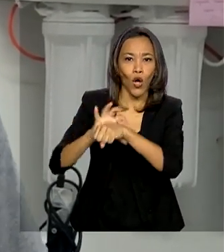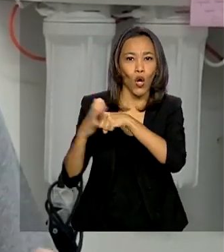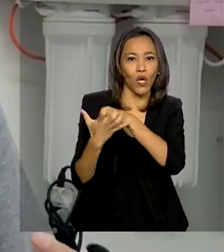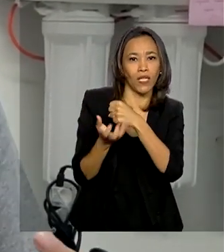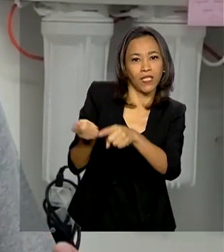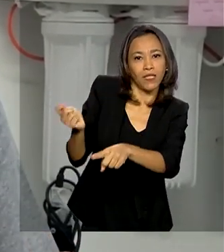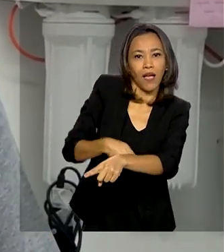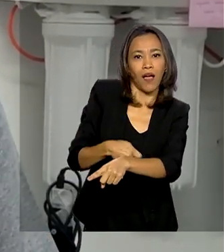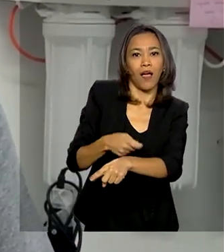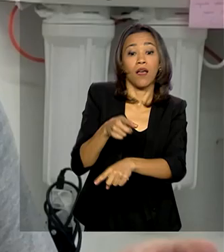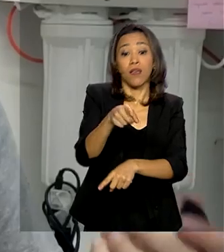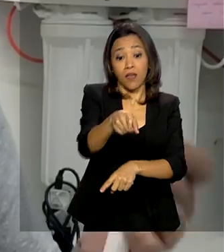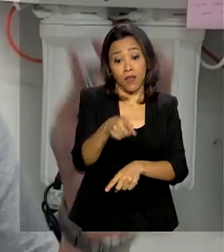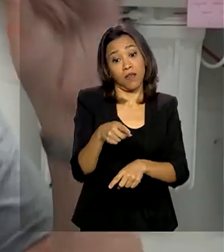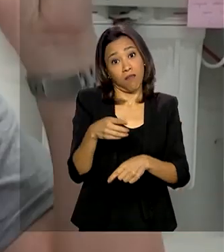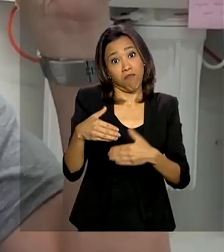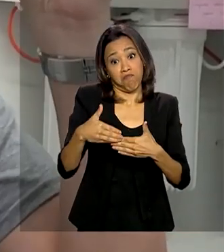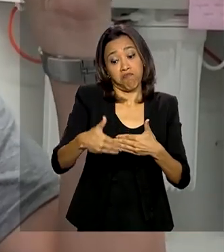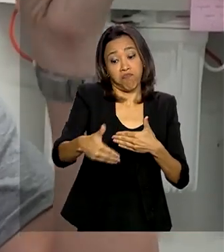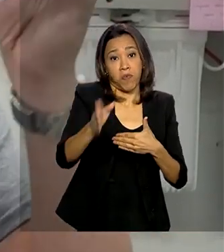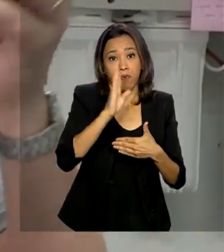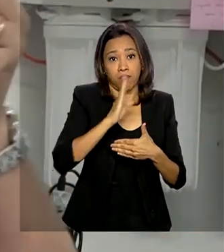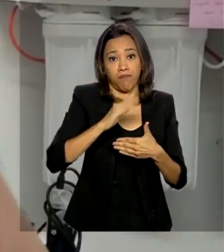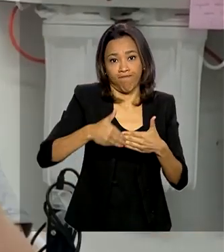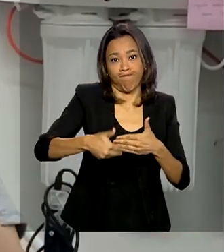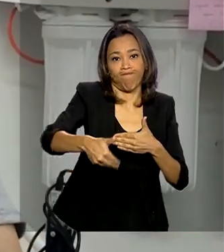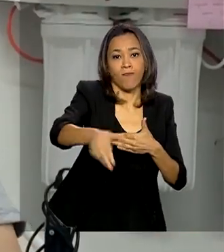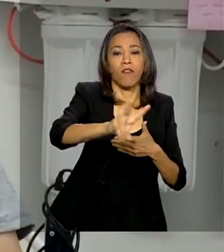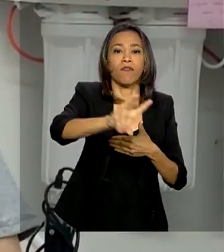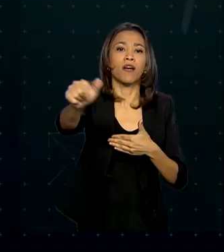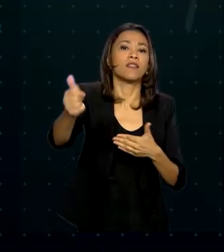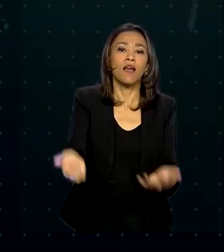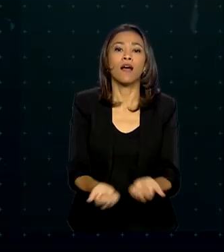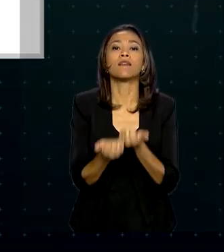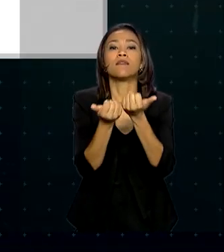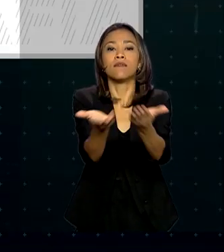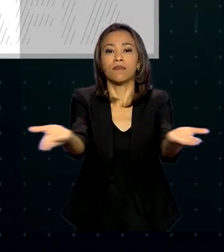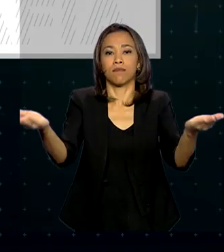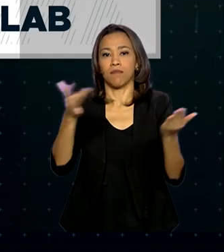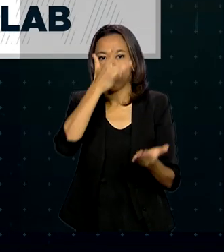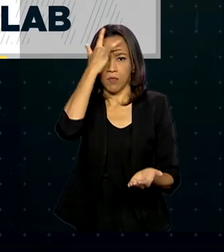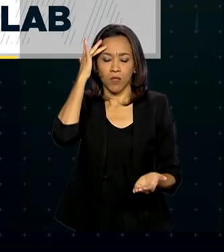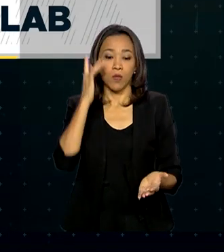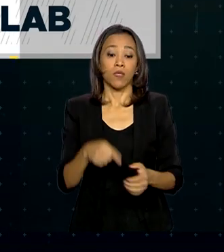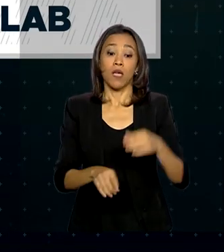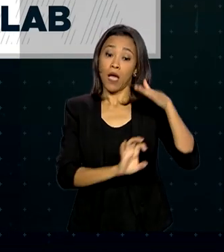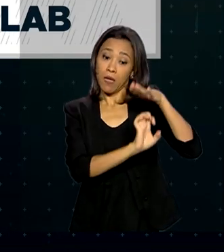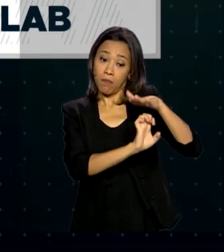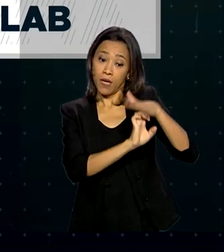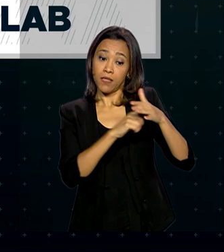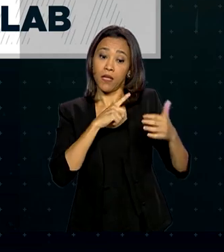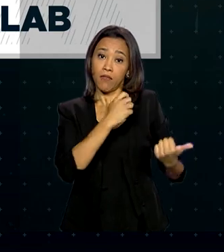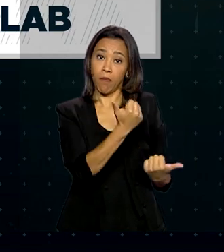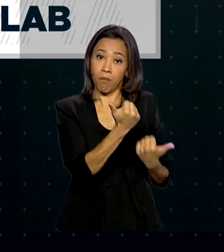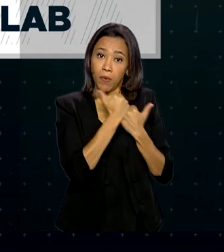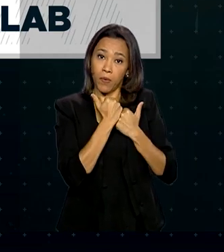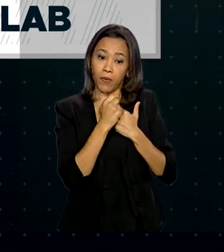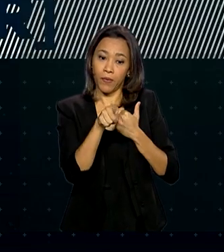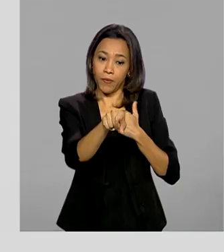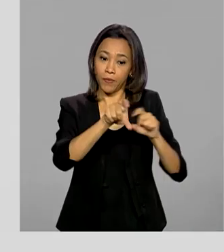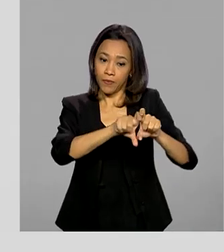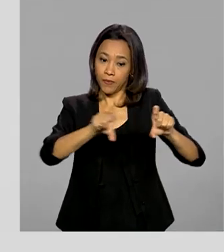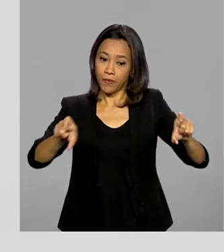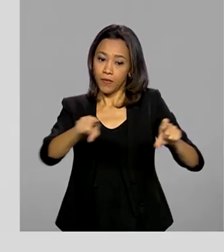expectativa é que em breve esteja disponível para a população. A empresa contou com o apoio da financiadora de